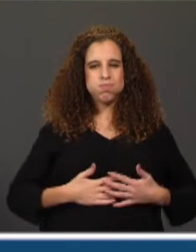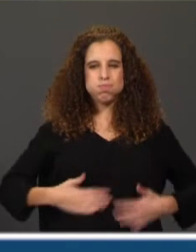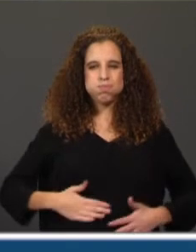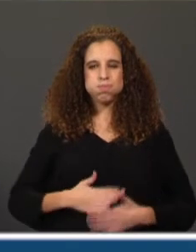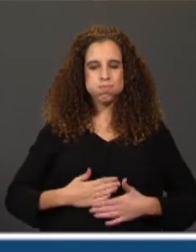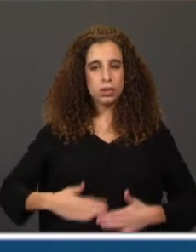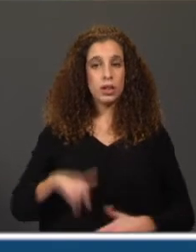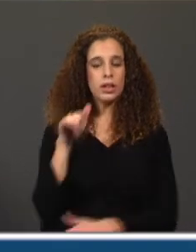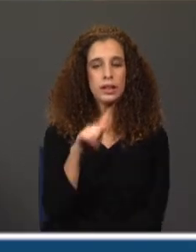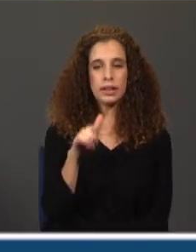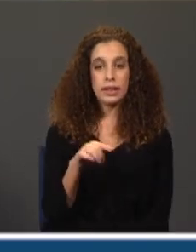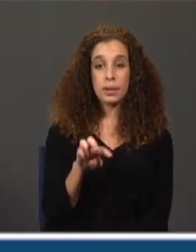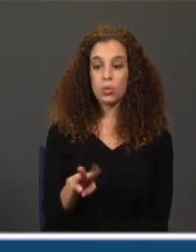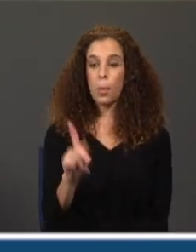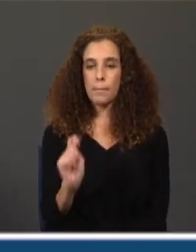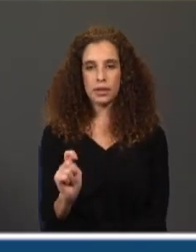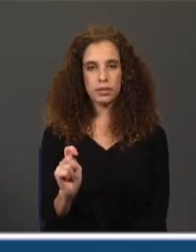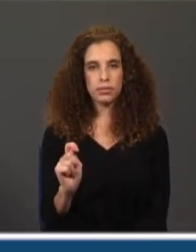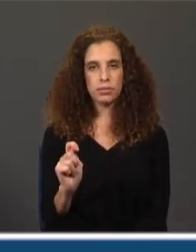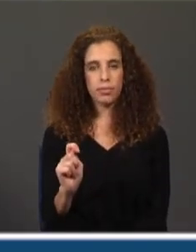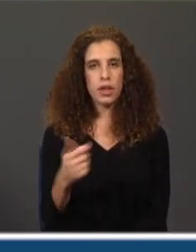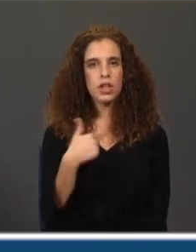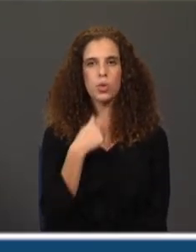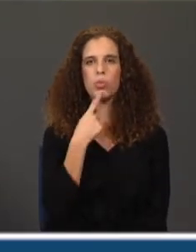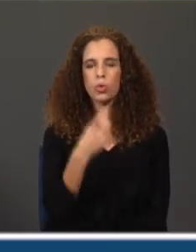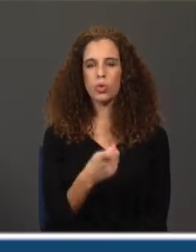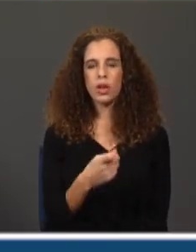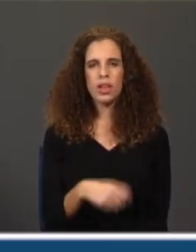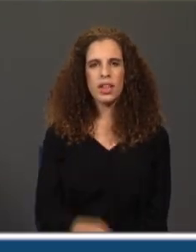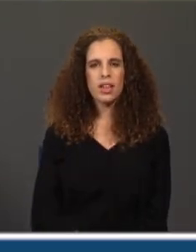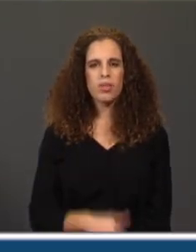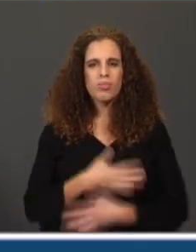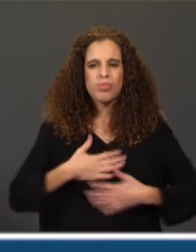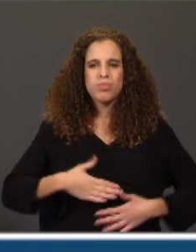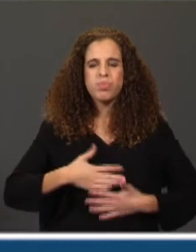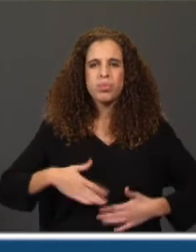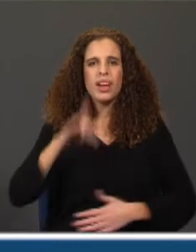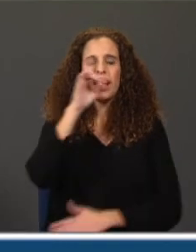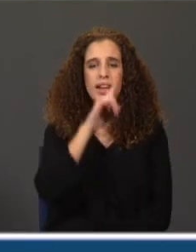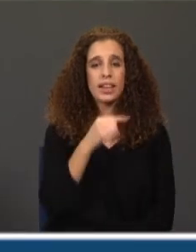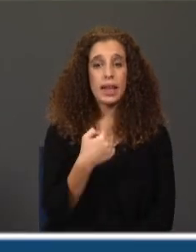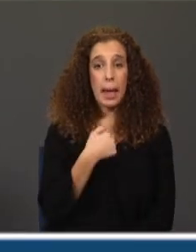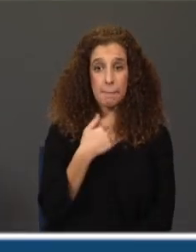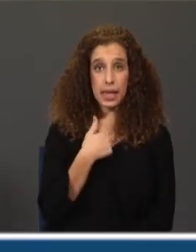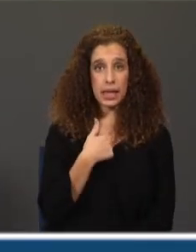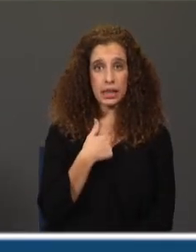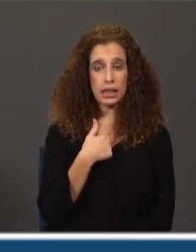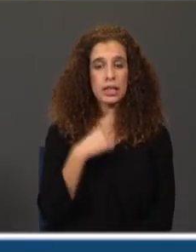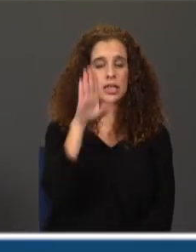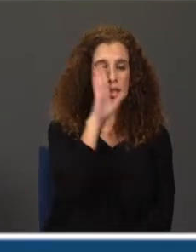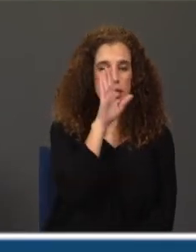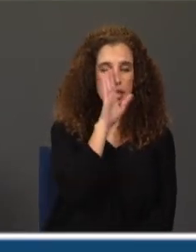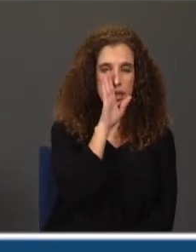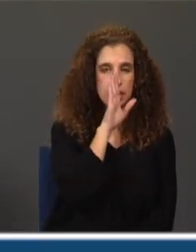E aqui temos um me. E eu pergunto, te enjoou quem? Enjoou a minha pessoa. Se